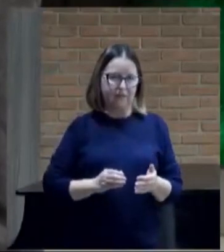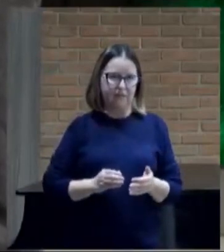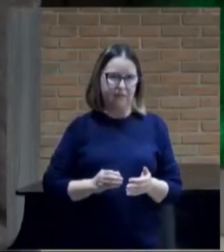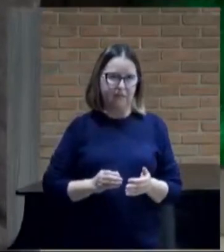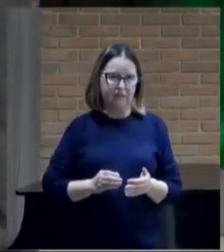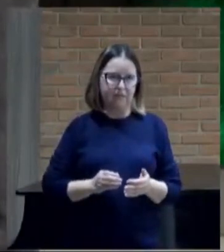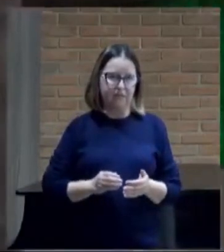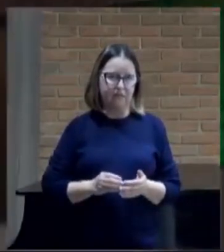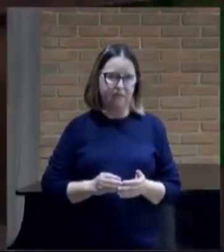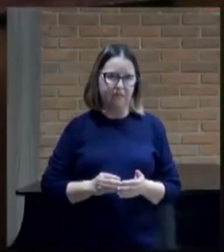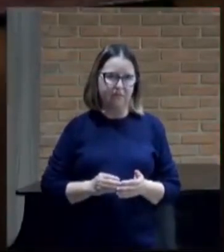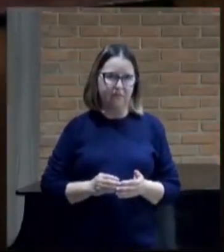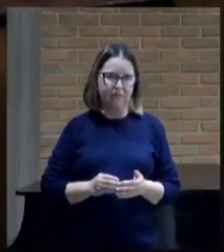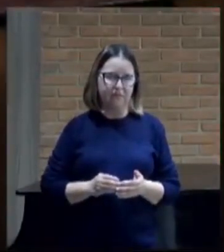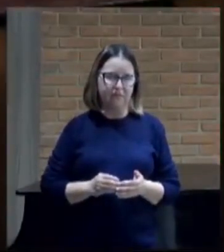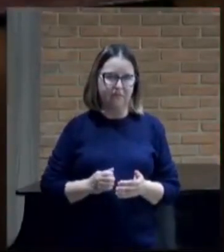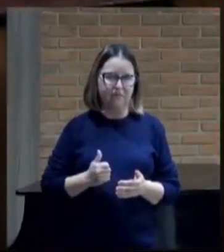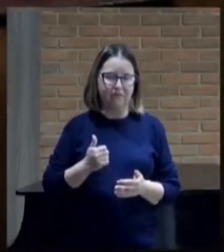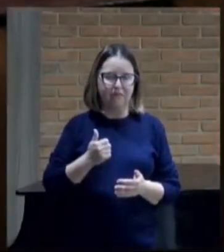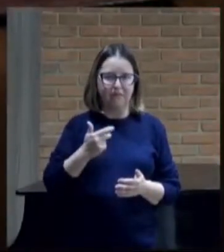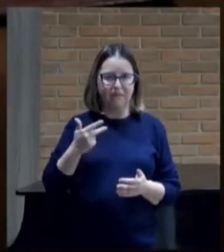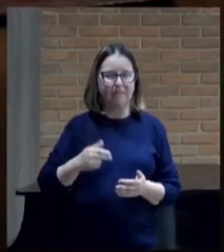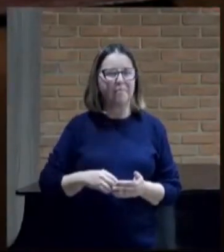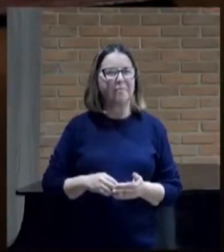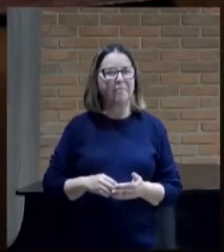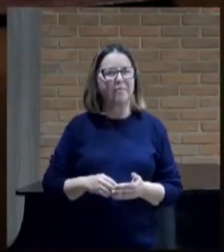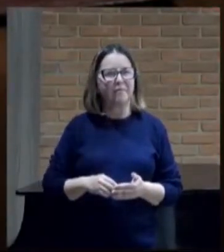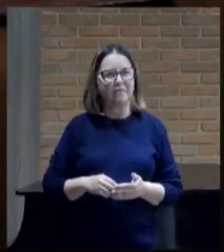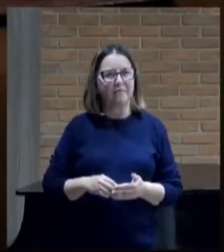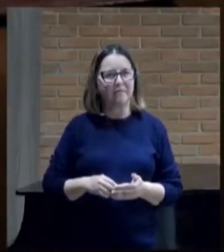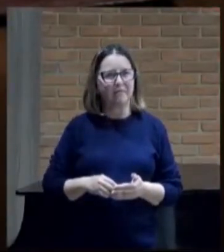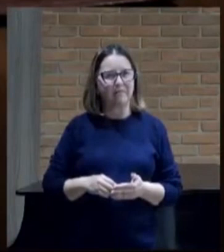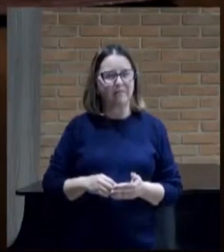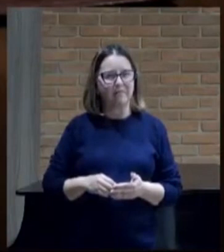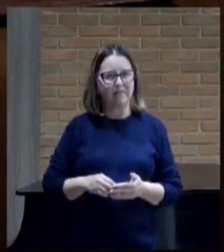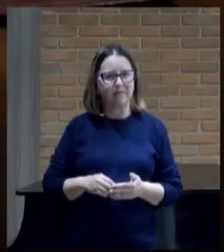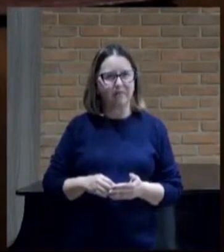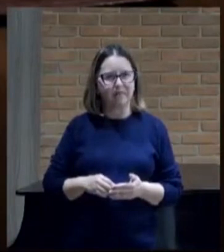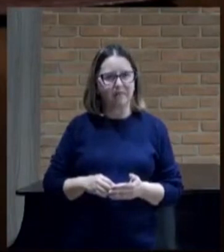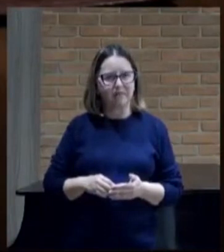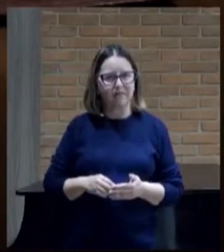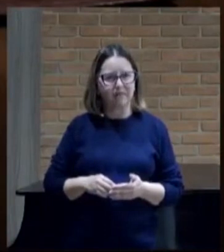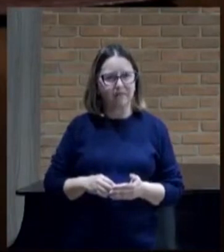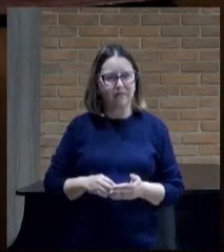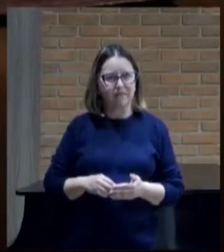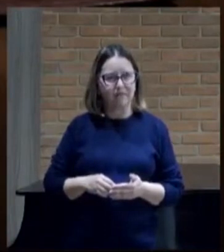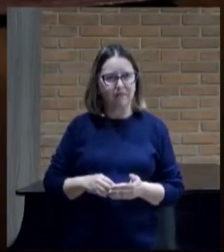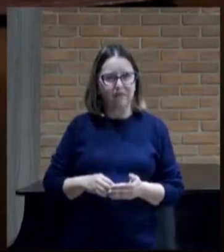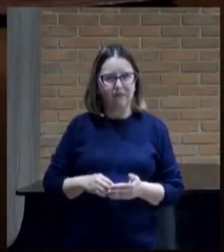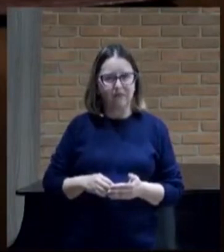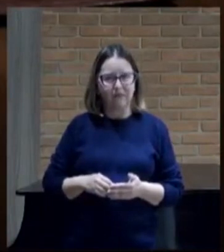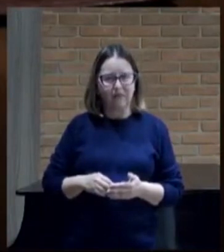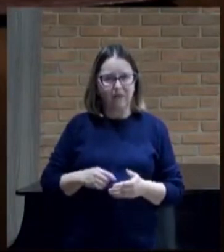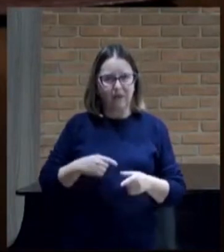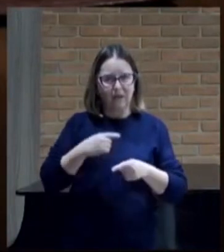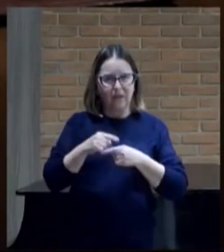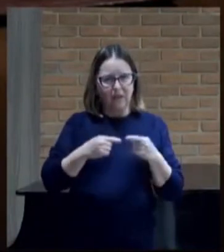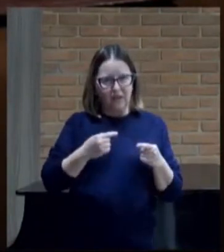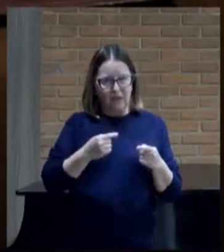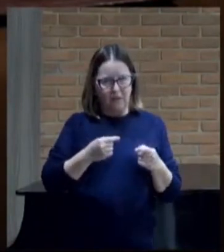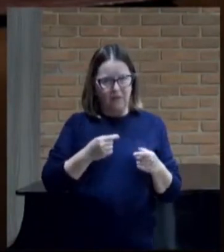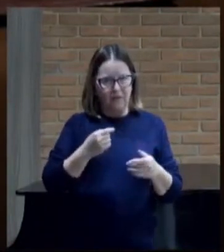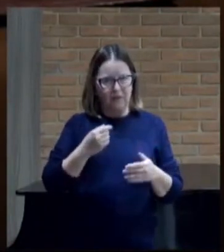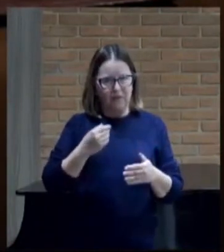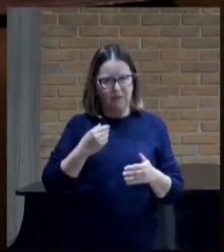6 a 12. Havendo atravessado toda a ilha até Paphos, encontraram